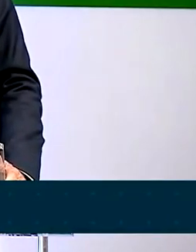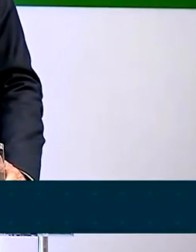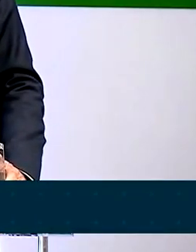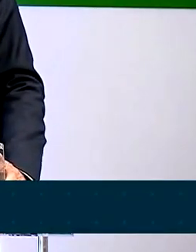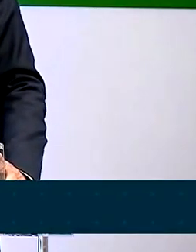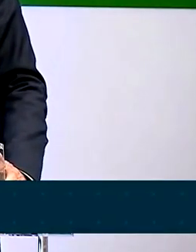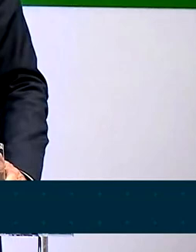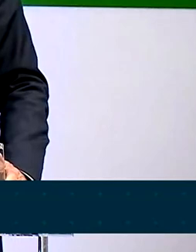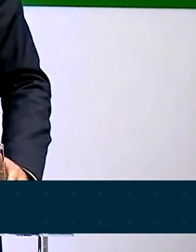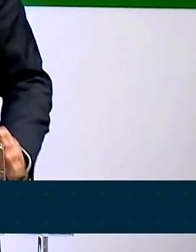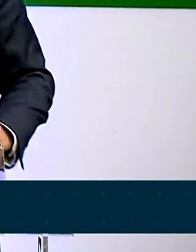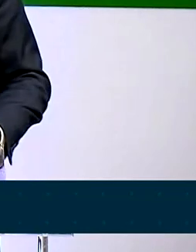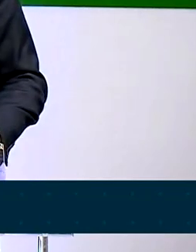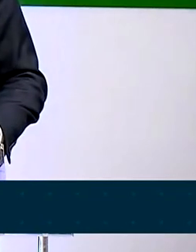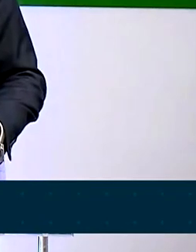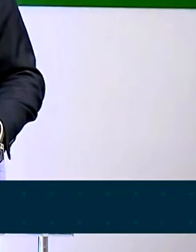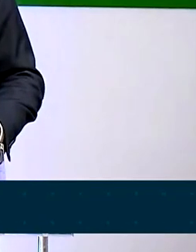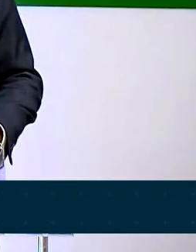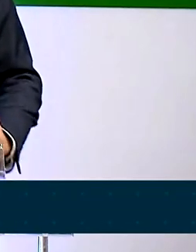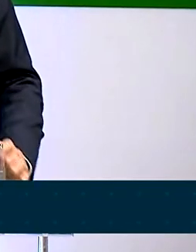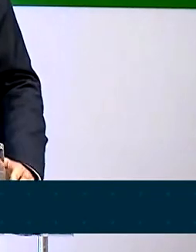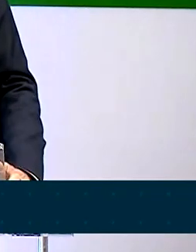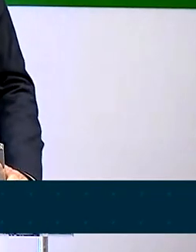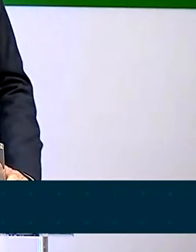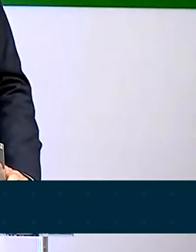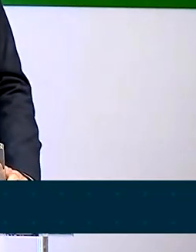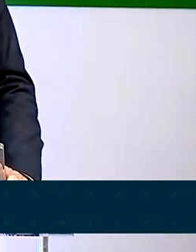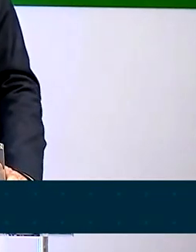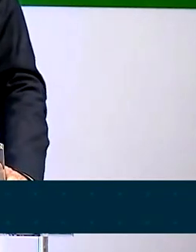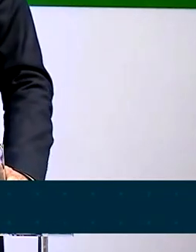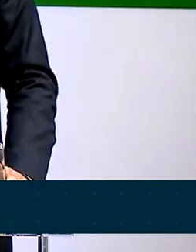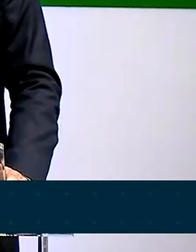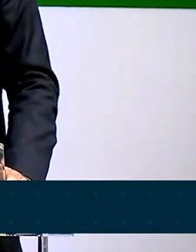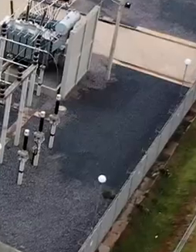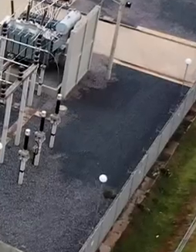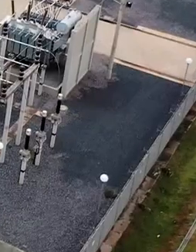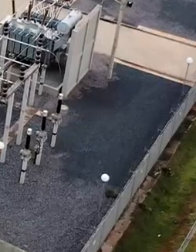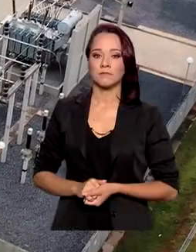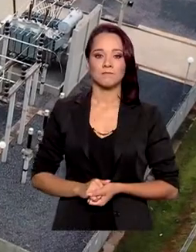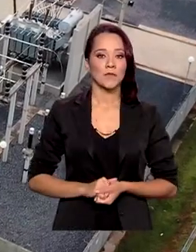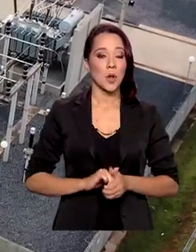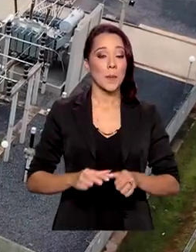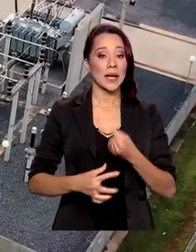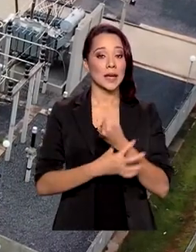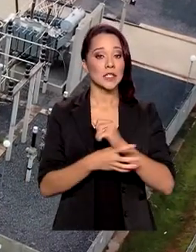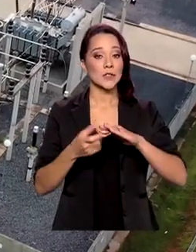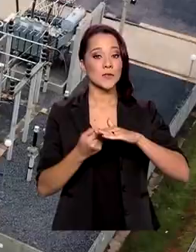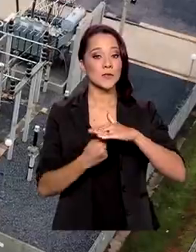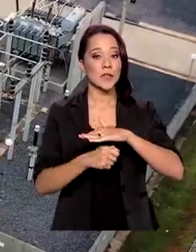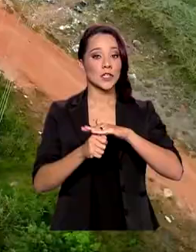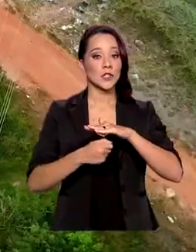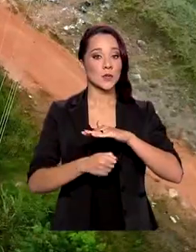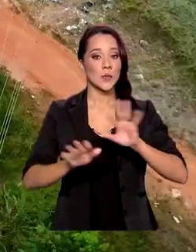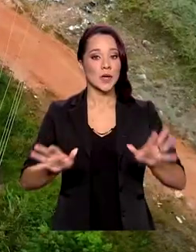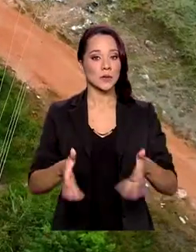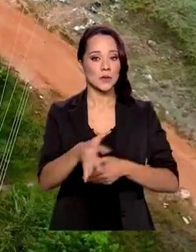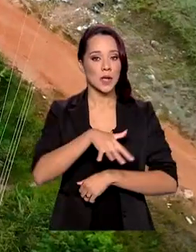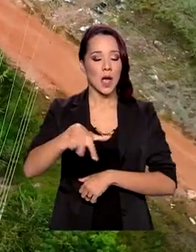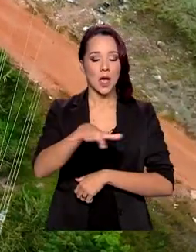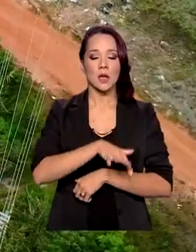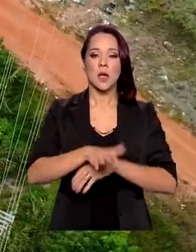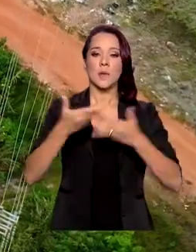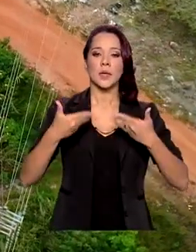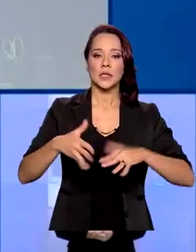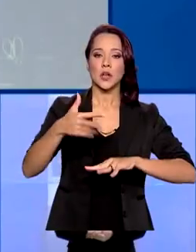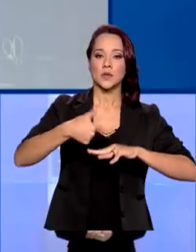reduzindo até 40% a conta de luz, isso é muito bem-vindo. Para garantir investimentos no setor, o Ministério de Minas